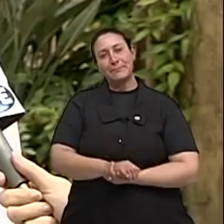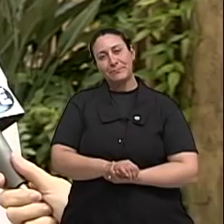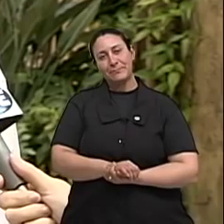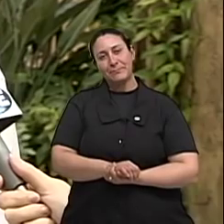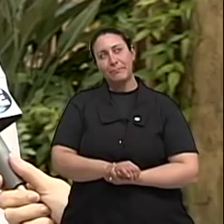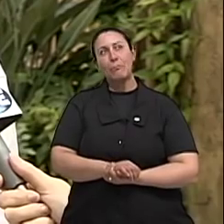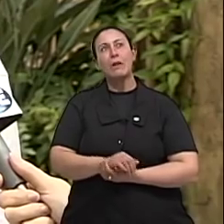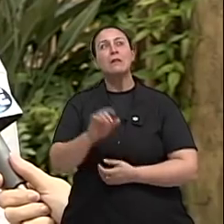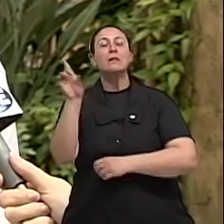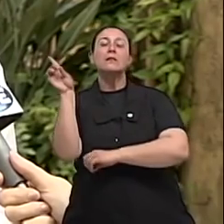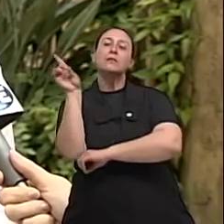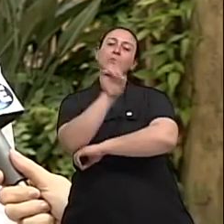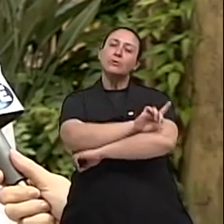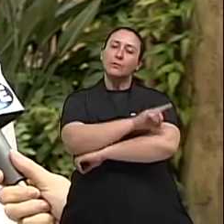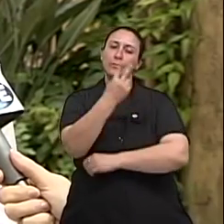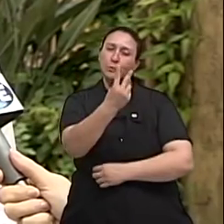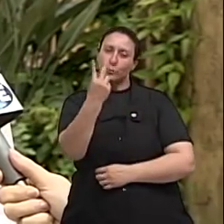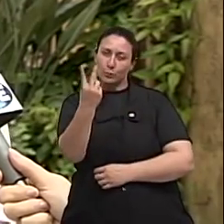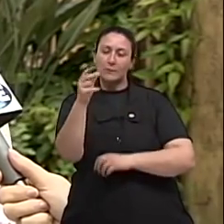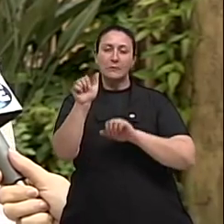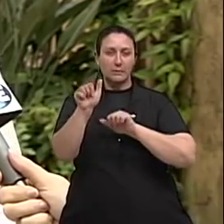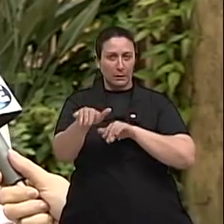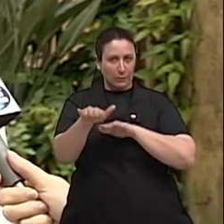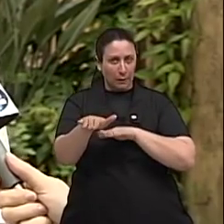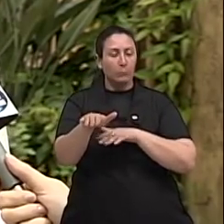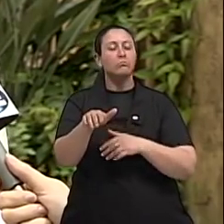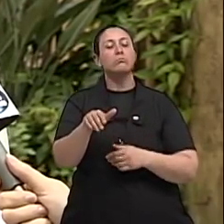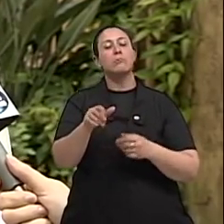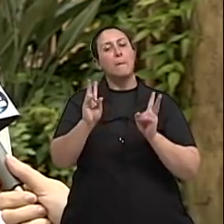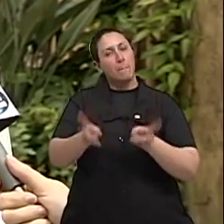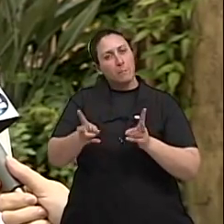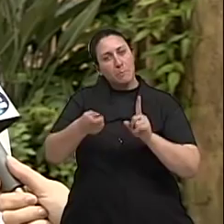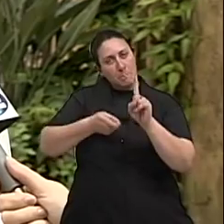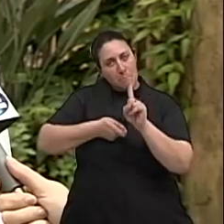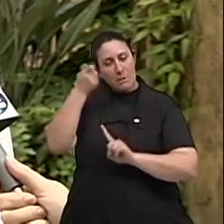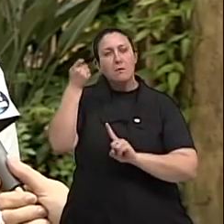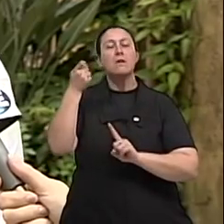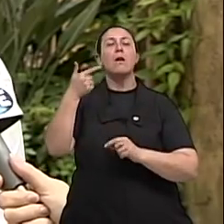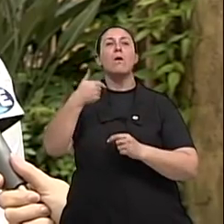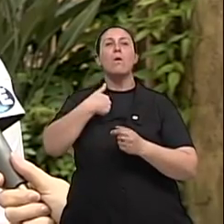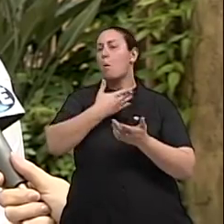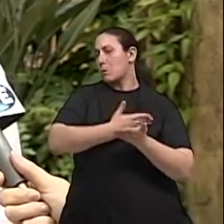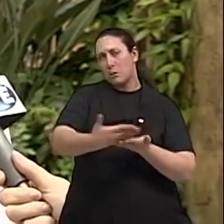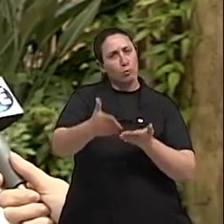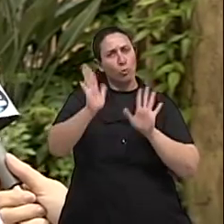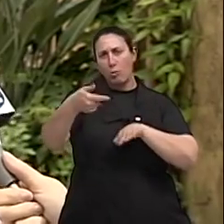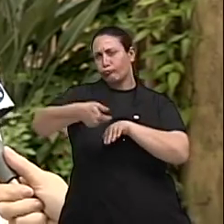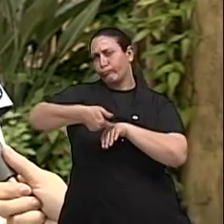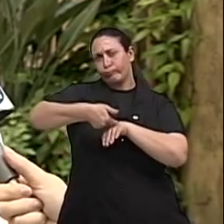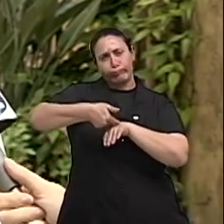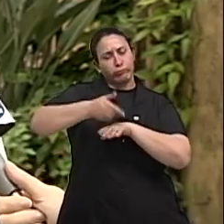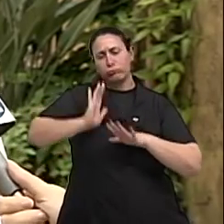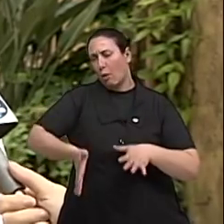Dia 22 de setembro, no mesmo mês, eu já comecei a quimioterapia. A palavra, para mim, a pior,